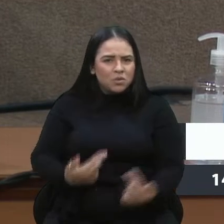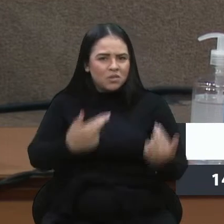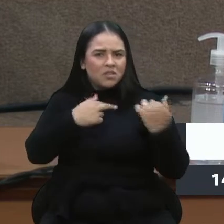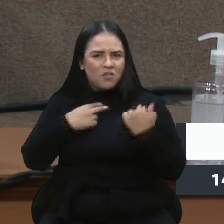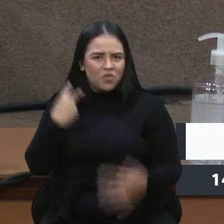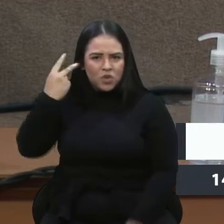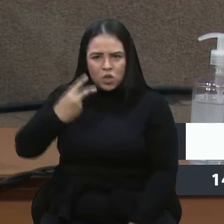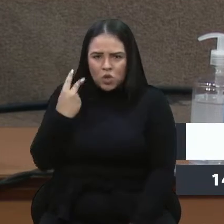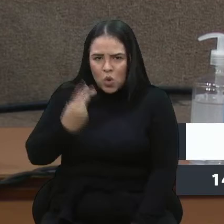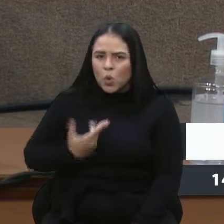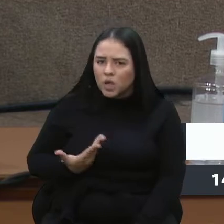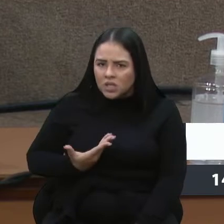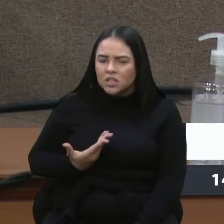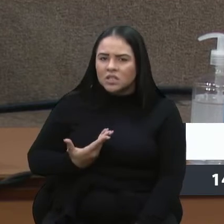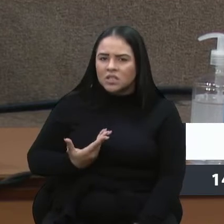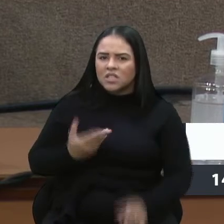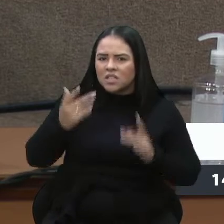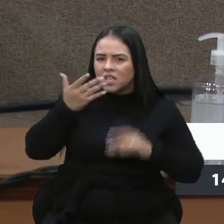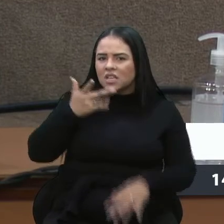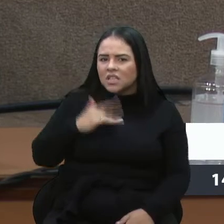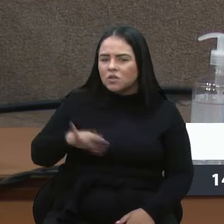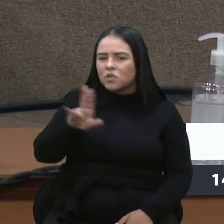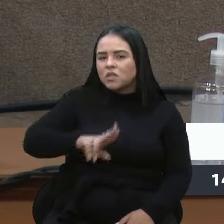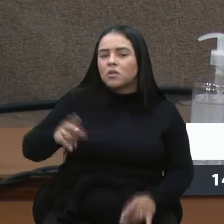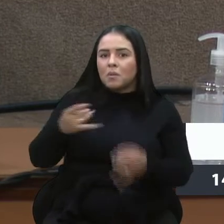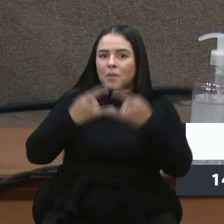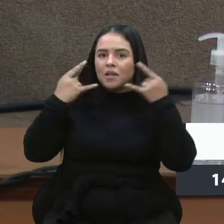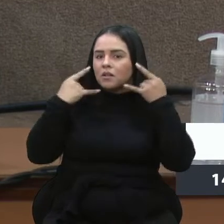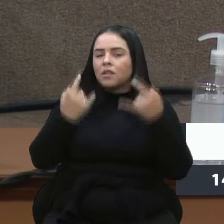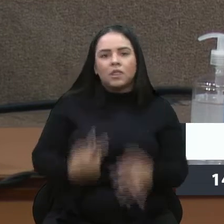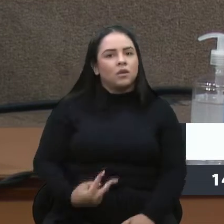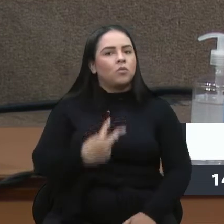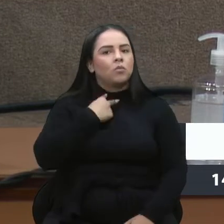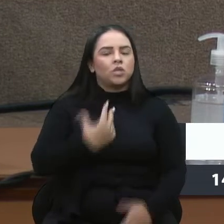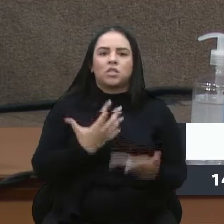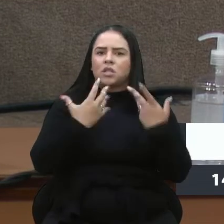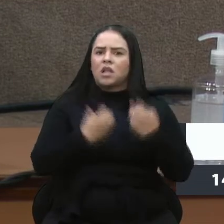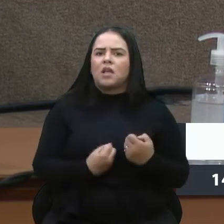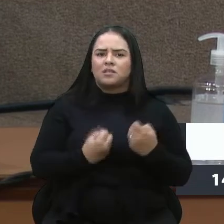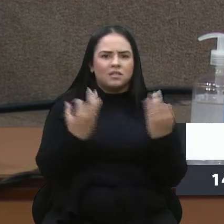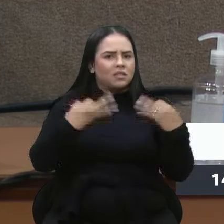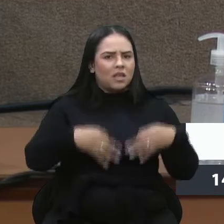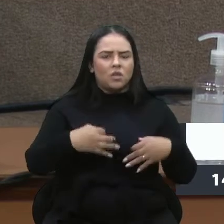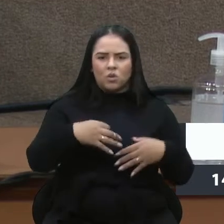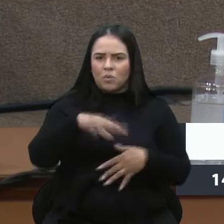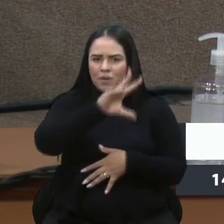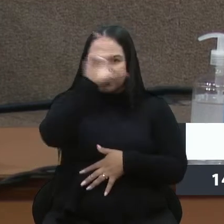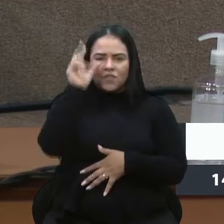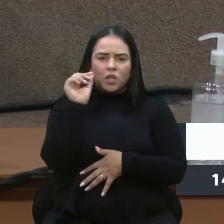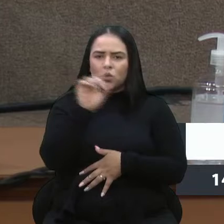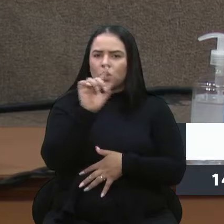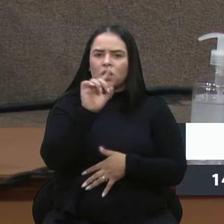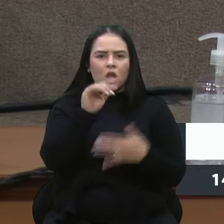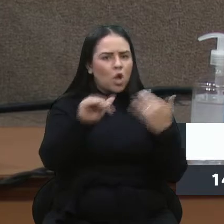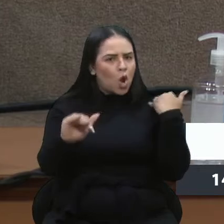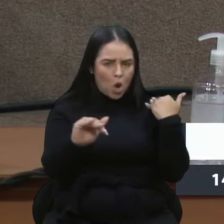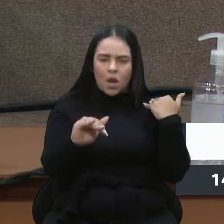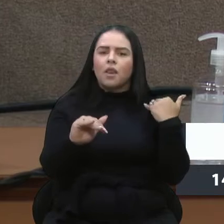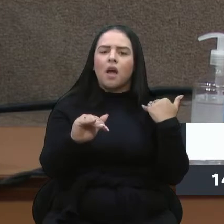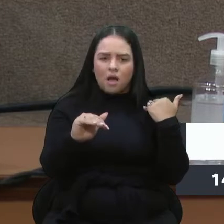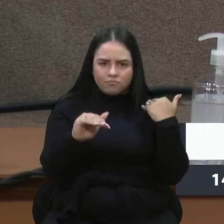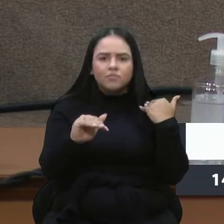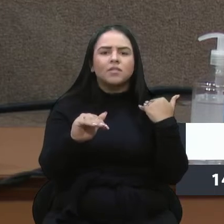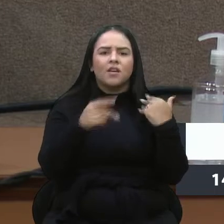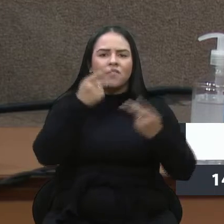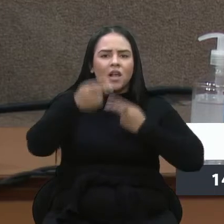máscara nas escolas. Isso é inaceitável, eu tenho certeza que o prefeito não concorda com essa manifestação do secretário, porque por ele há muito